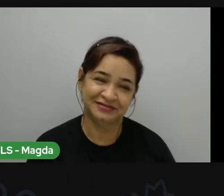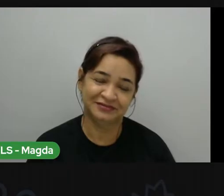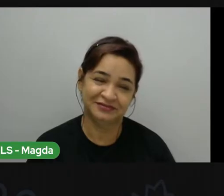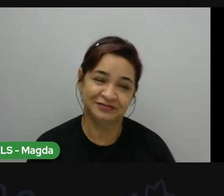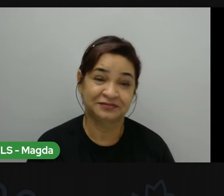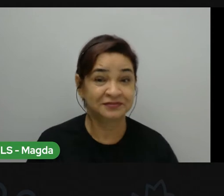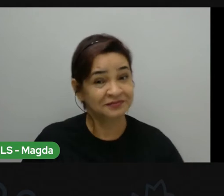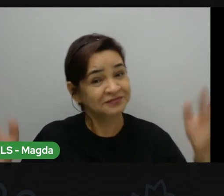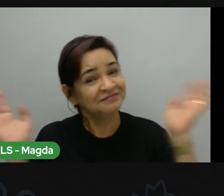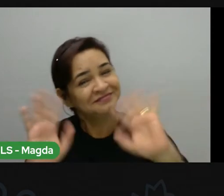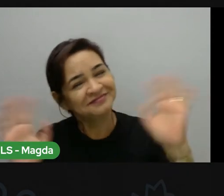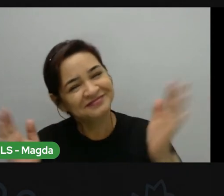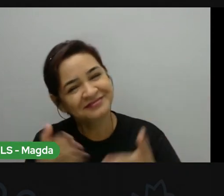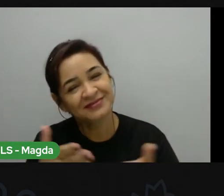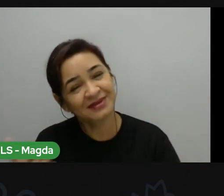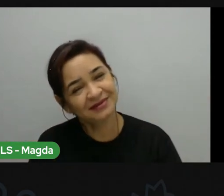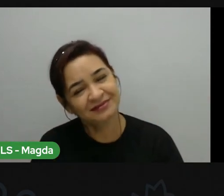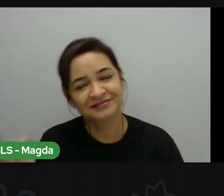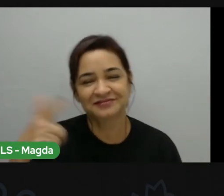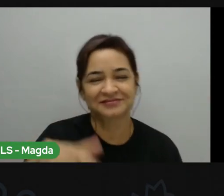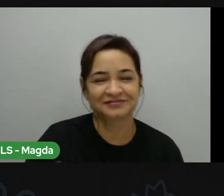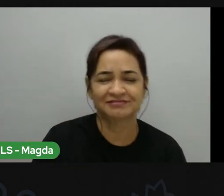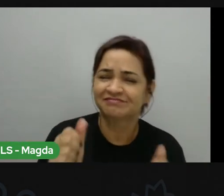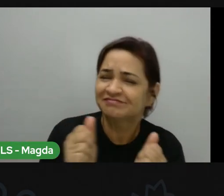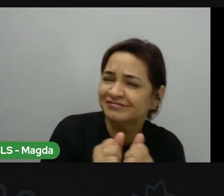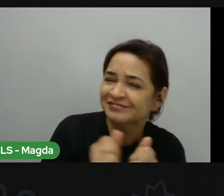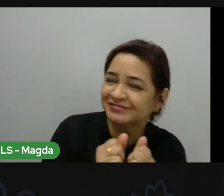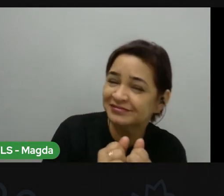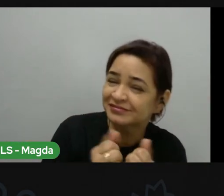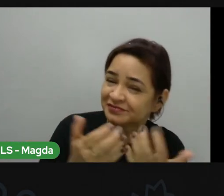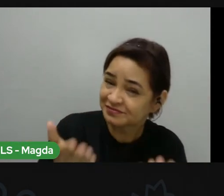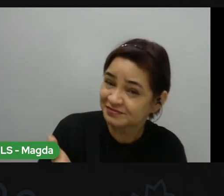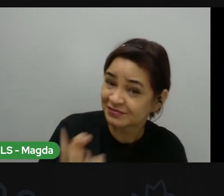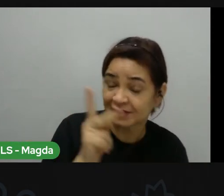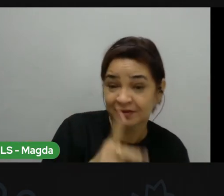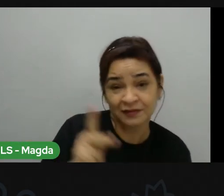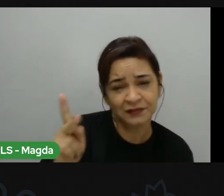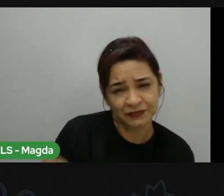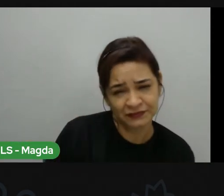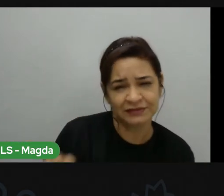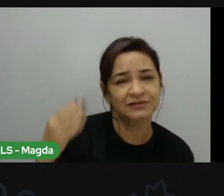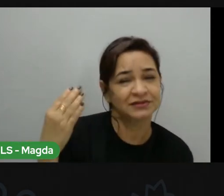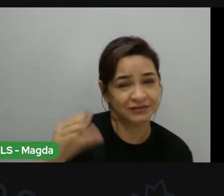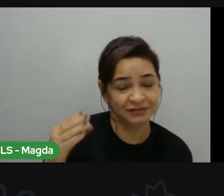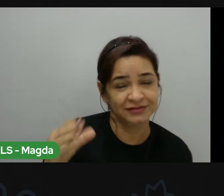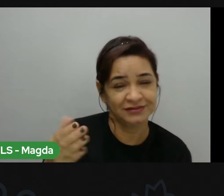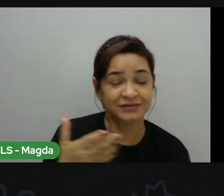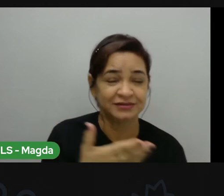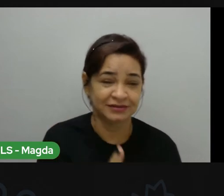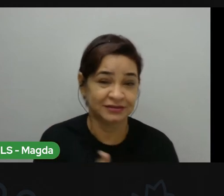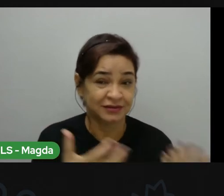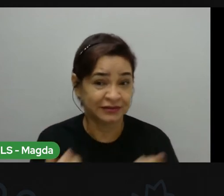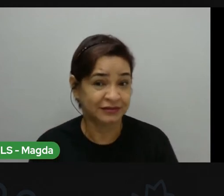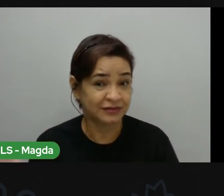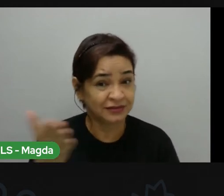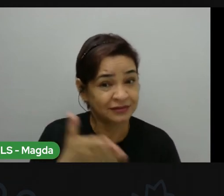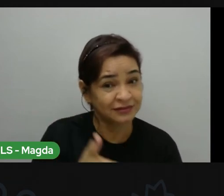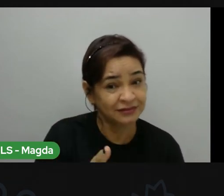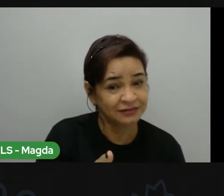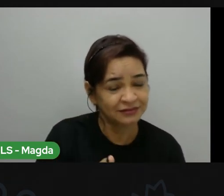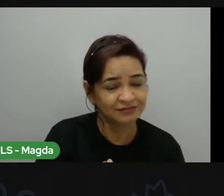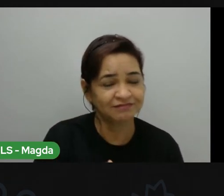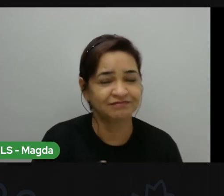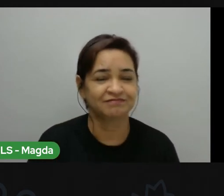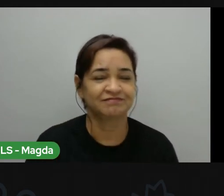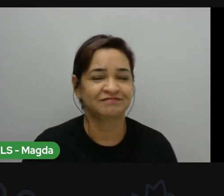Olá pessoal, olha eu aqui de novo com vocês, eu sou a professora Tayara Santos de Ciências e vamos lá para a nossa aula 8 do